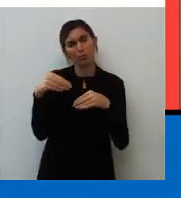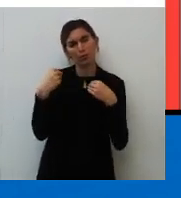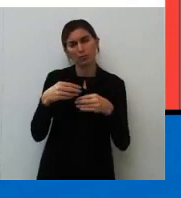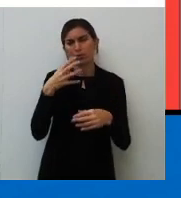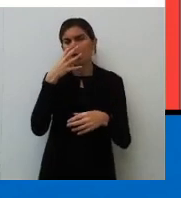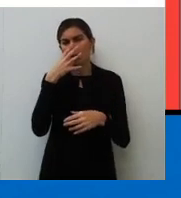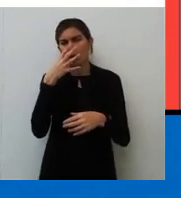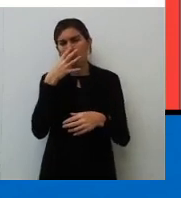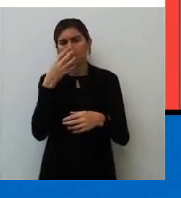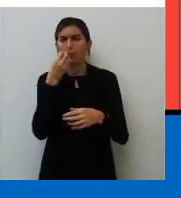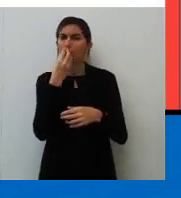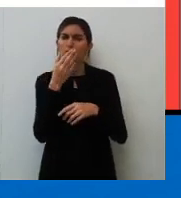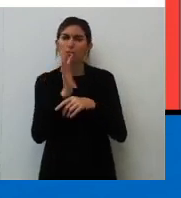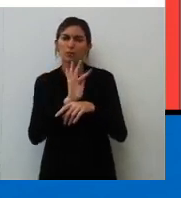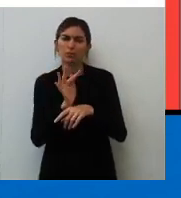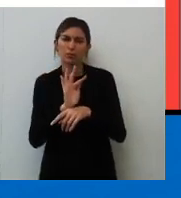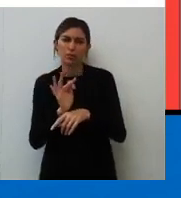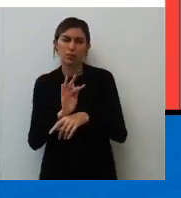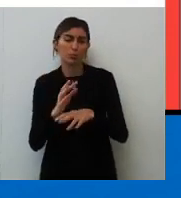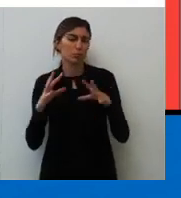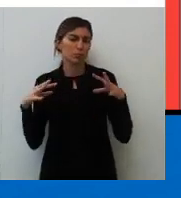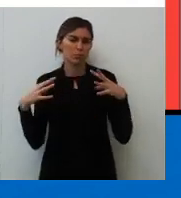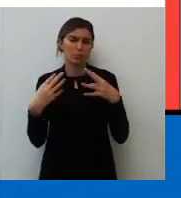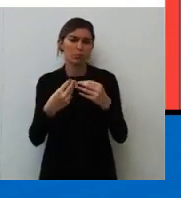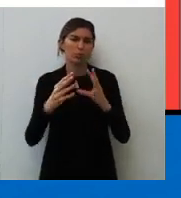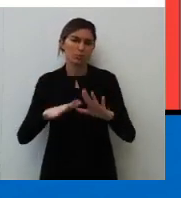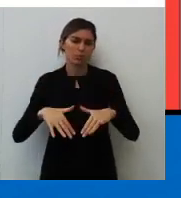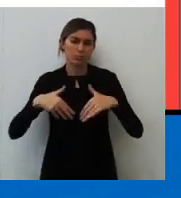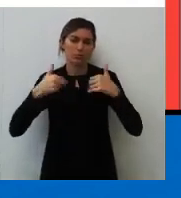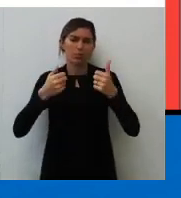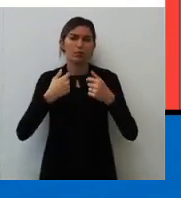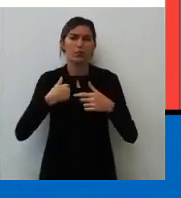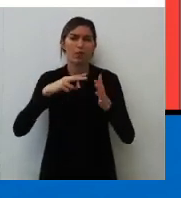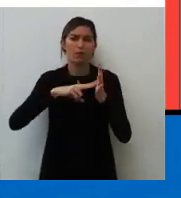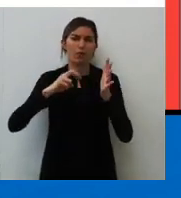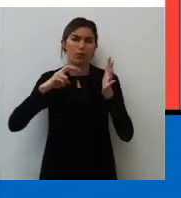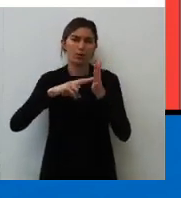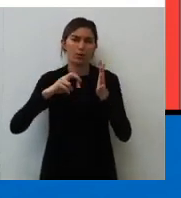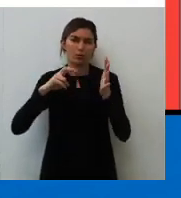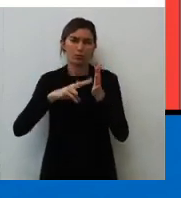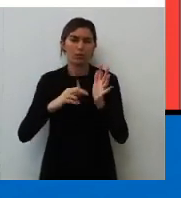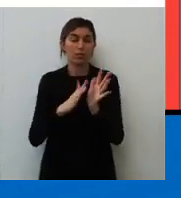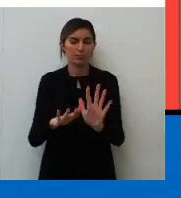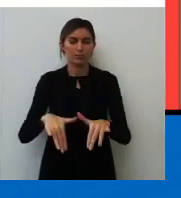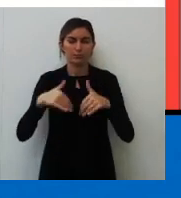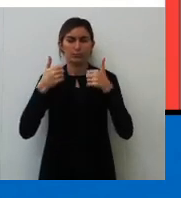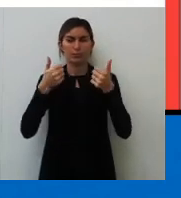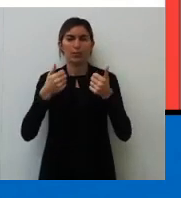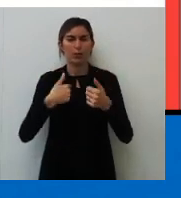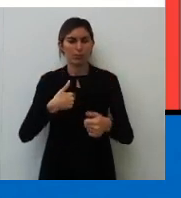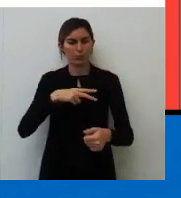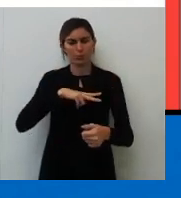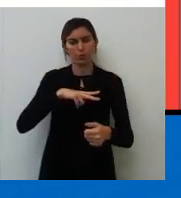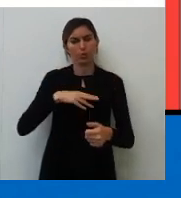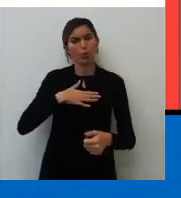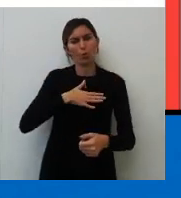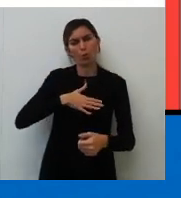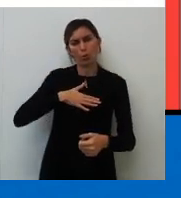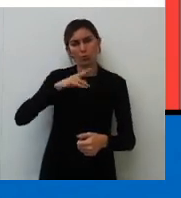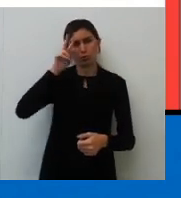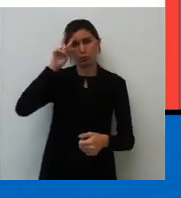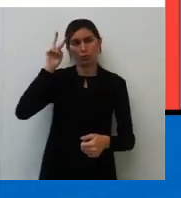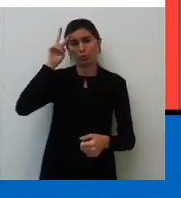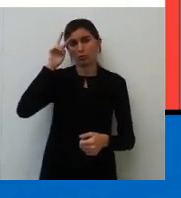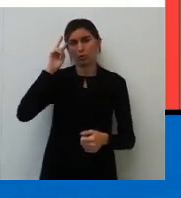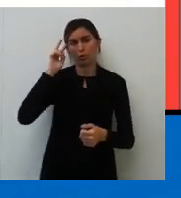assistir a bons filmes, né? Isso tudo vai melhorar o nosso vocabulário. Beleza? Eu, particularmente, gosto muito da parte de história.